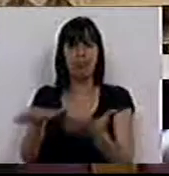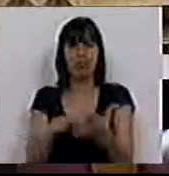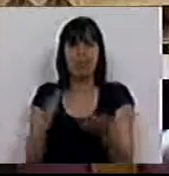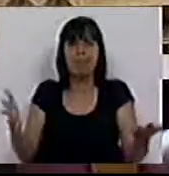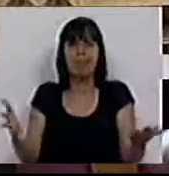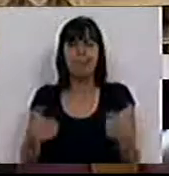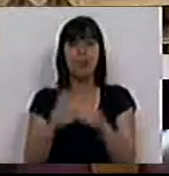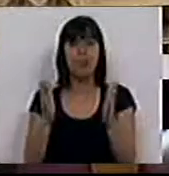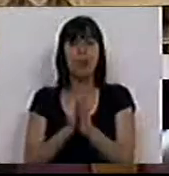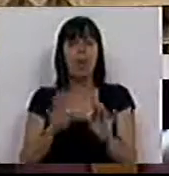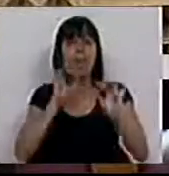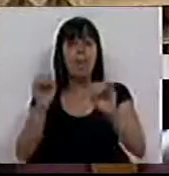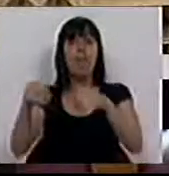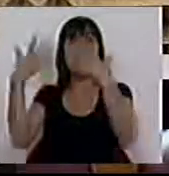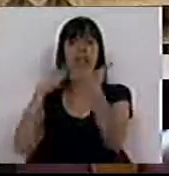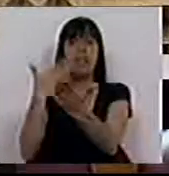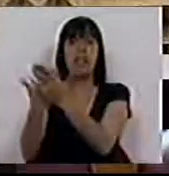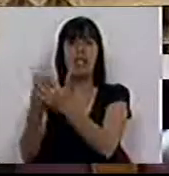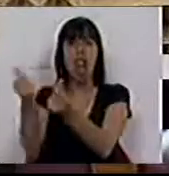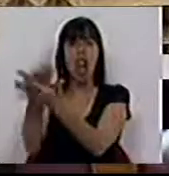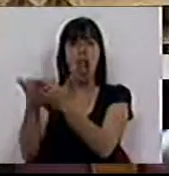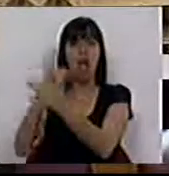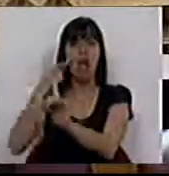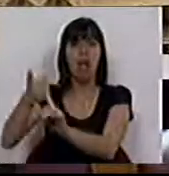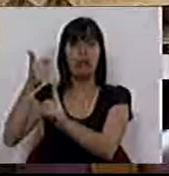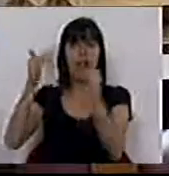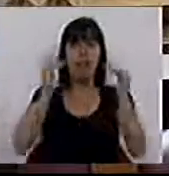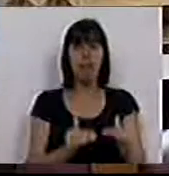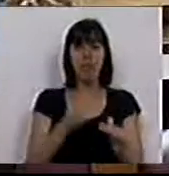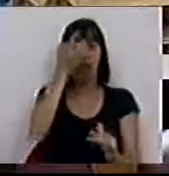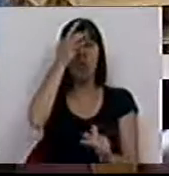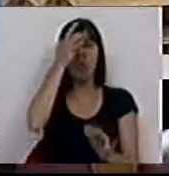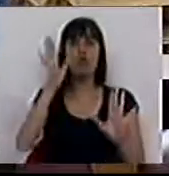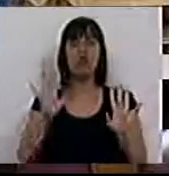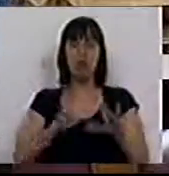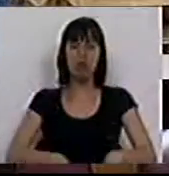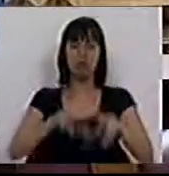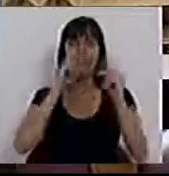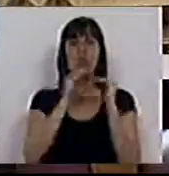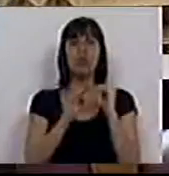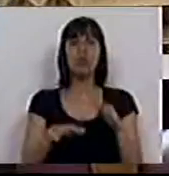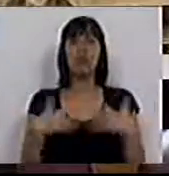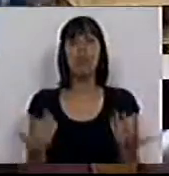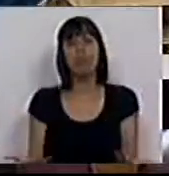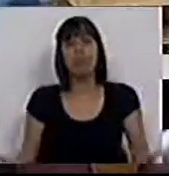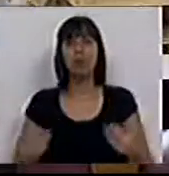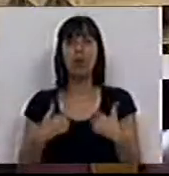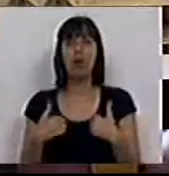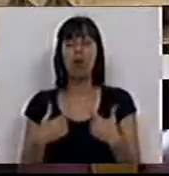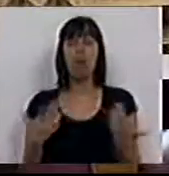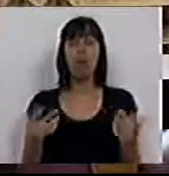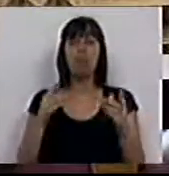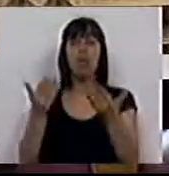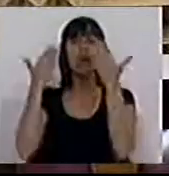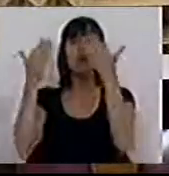todas as prioridades que são dadas ao negócio e muito menos à consciência e ao desenvolvimento sustentável. Por isso, da nossa parte, só